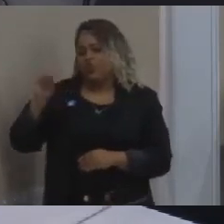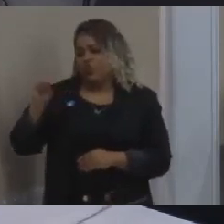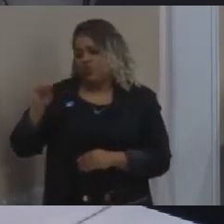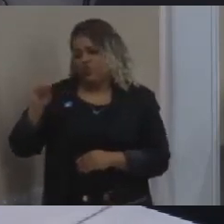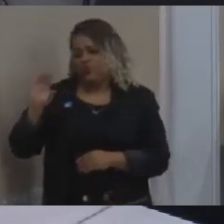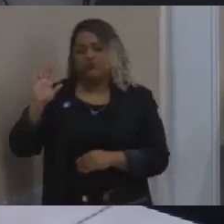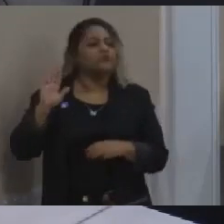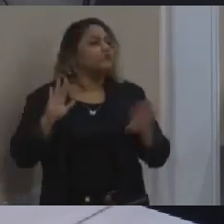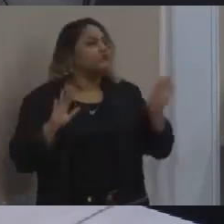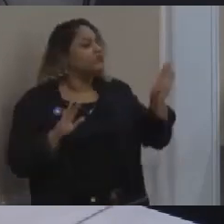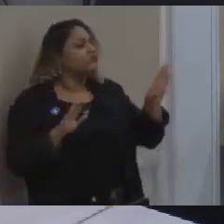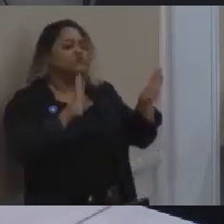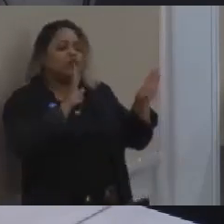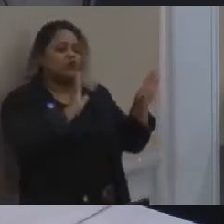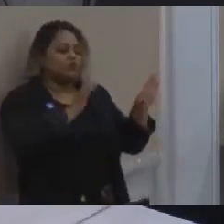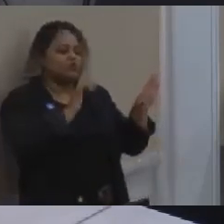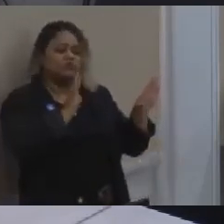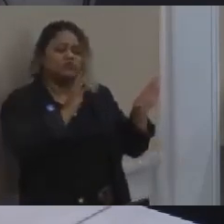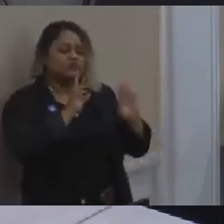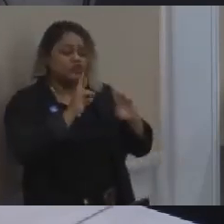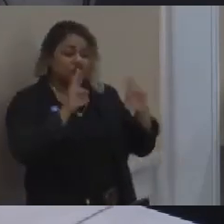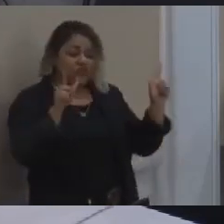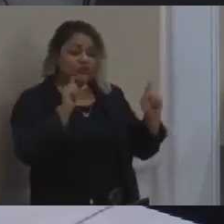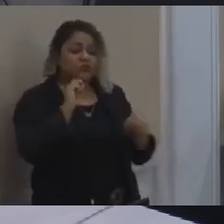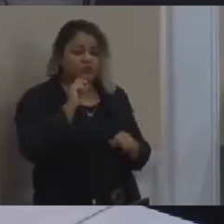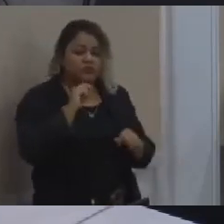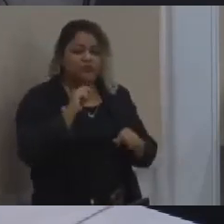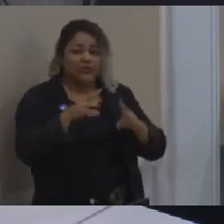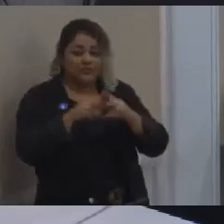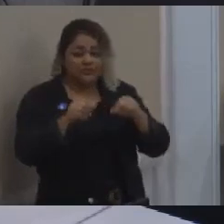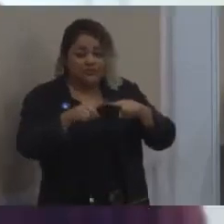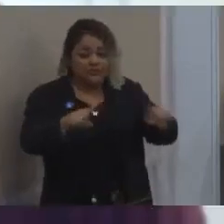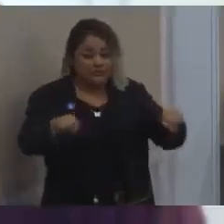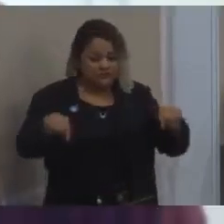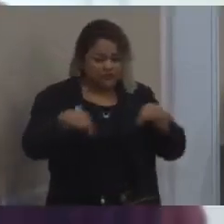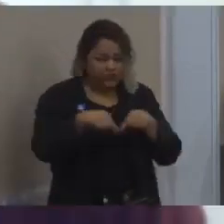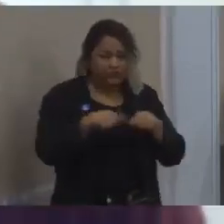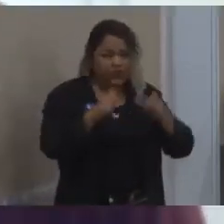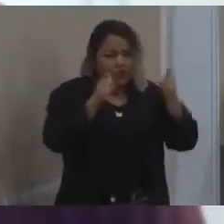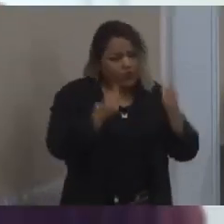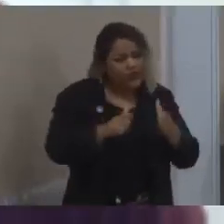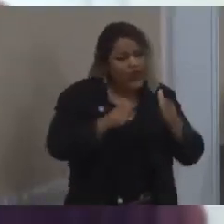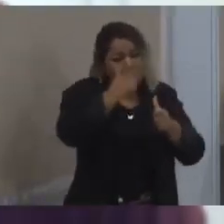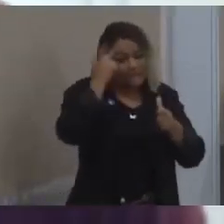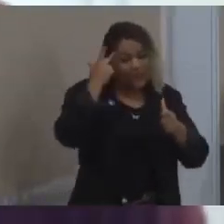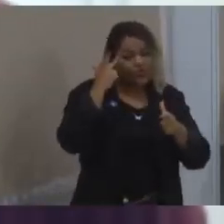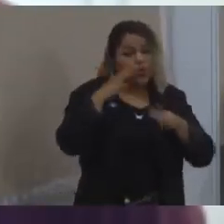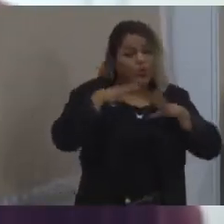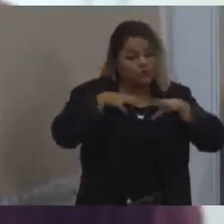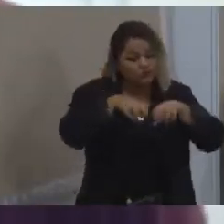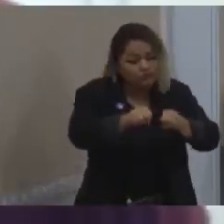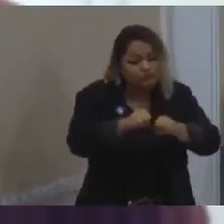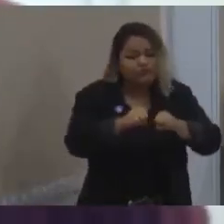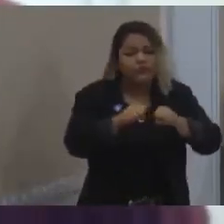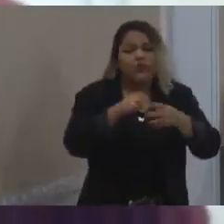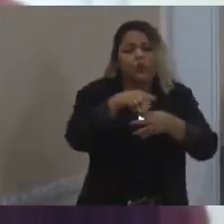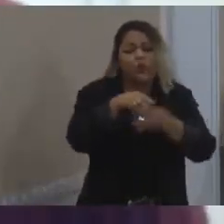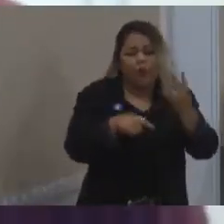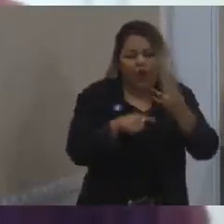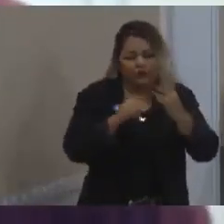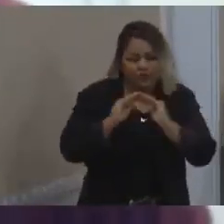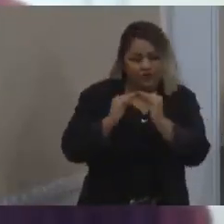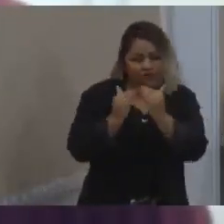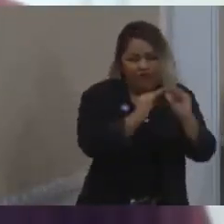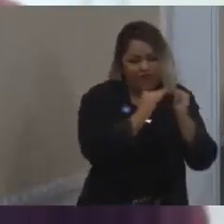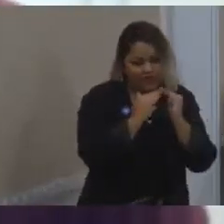estou falando, eu estou falando aqui do território das ocupações, daquelas quatro ocupações do Isidoro. Não estou falando da